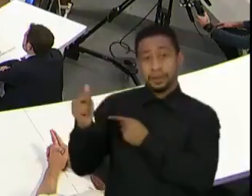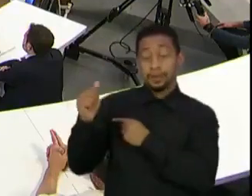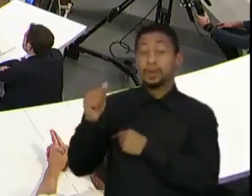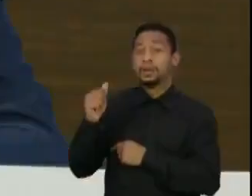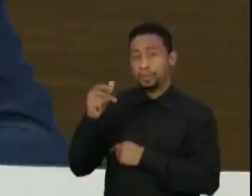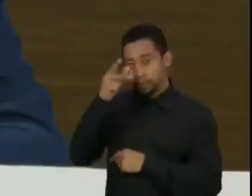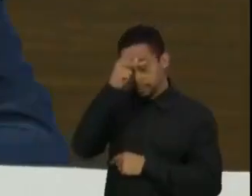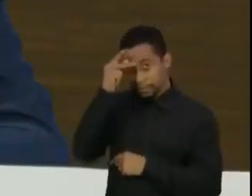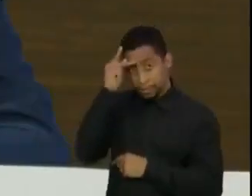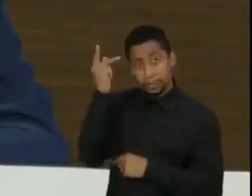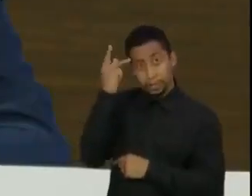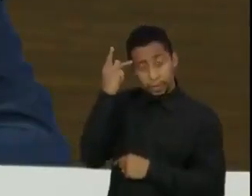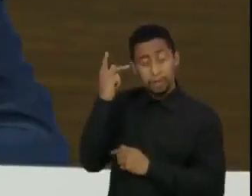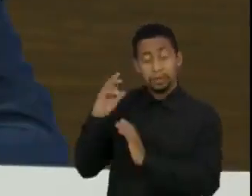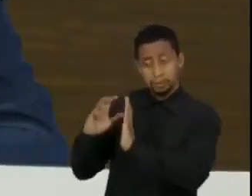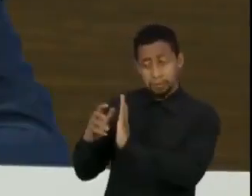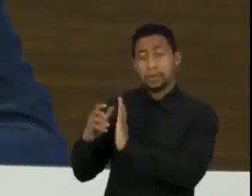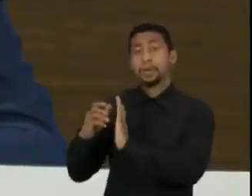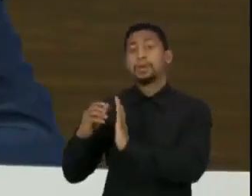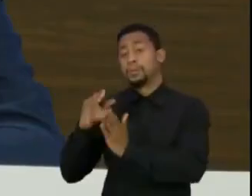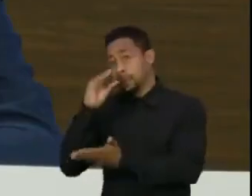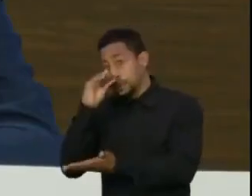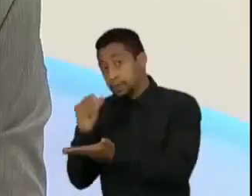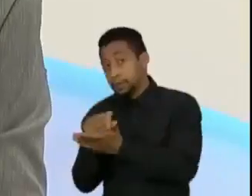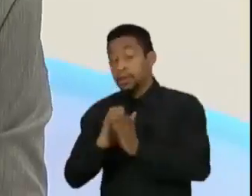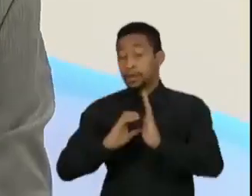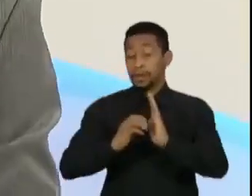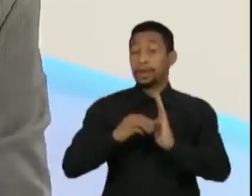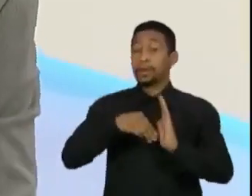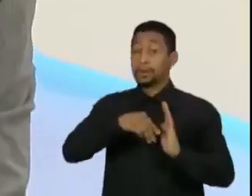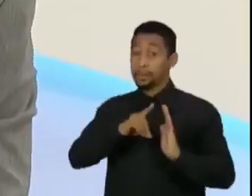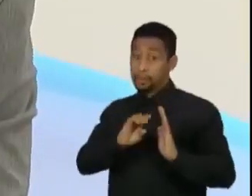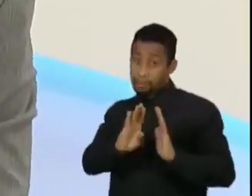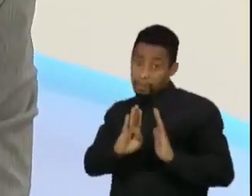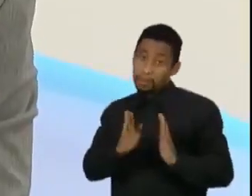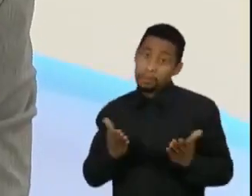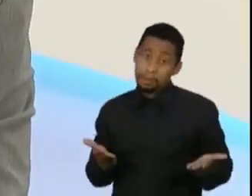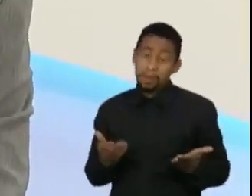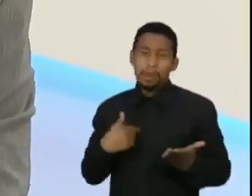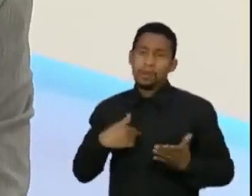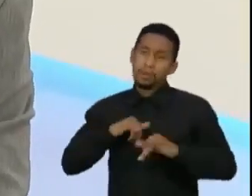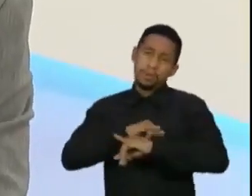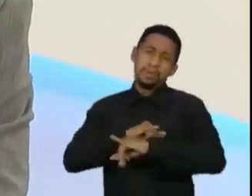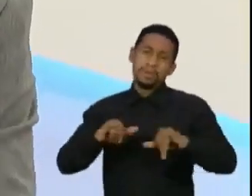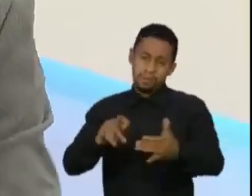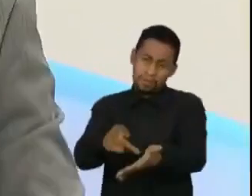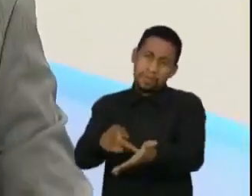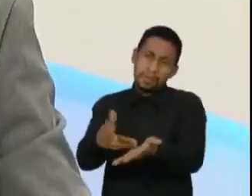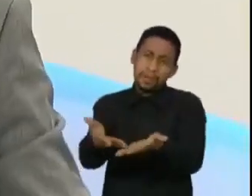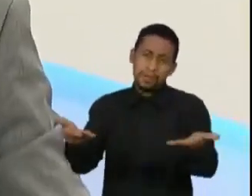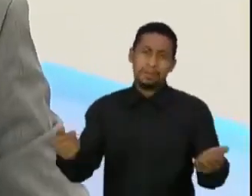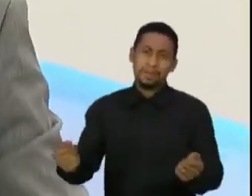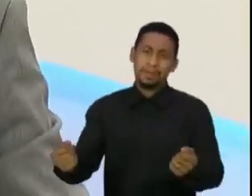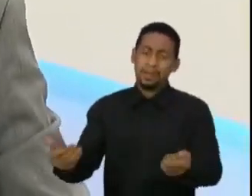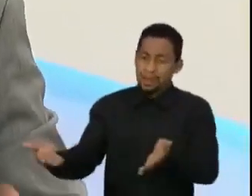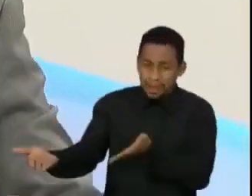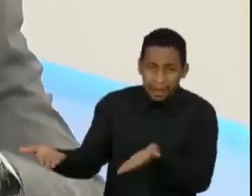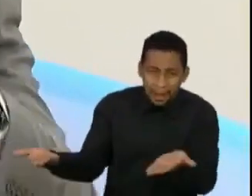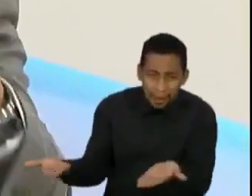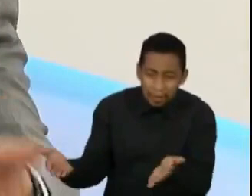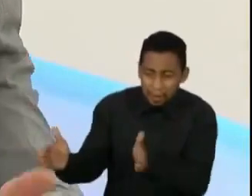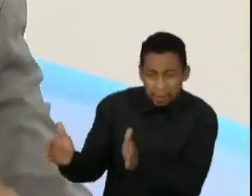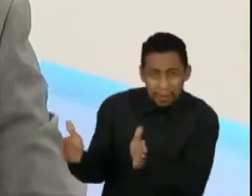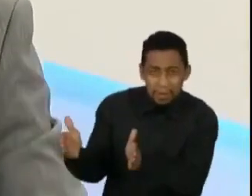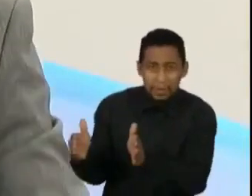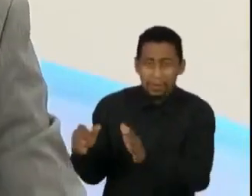uma chapa PSDB-MDB, mas acho que é verdadeiro o que eu estou dizendo. O momento não é para discutir agora a eleição,